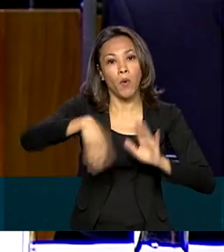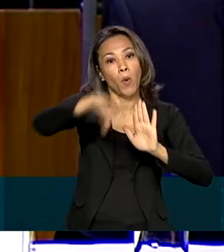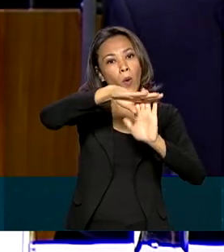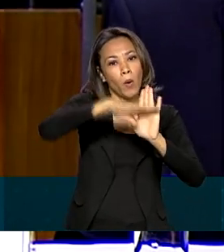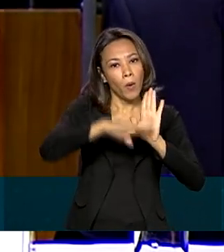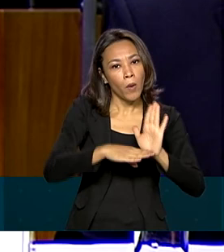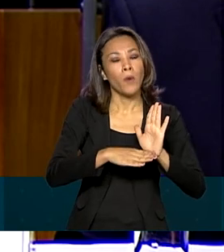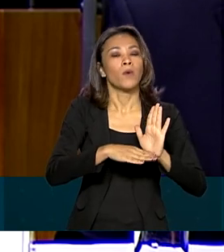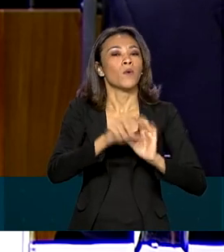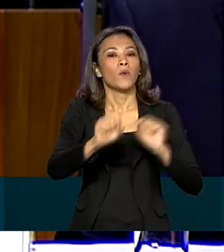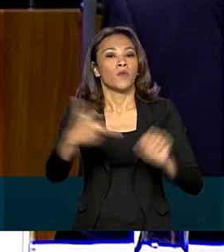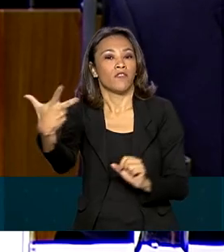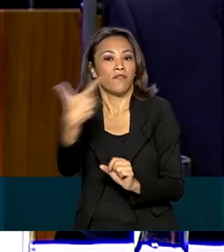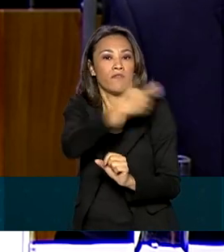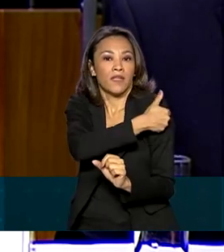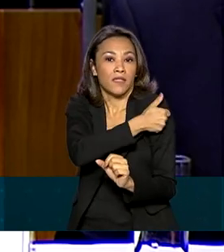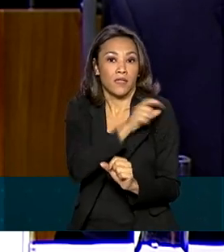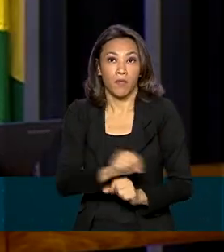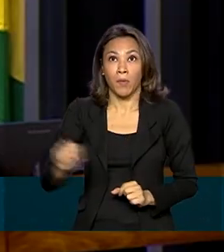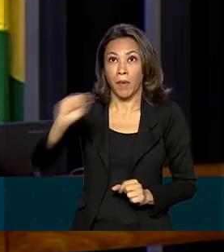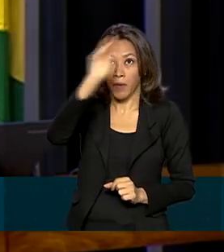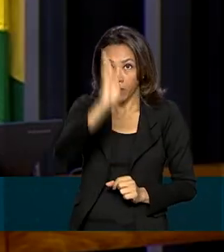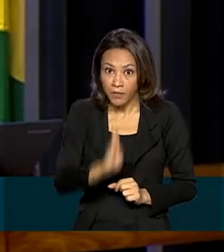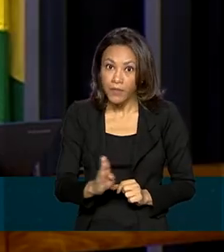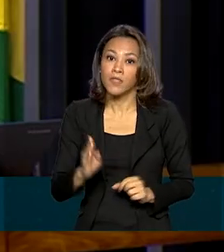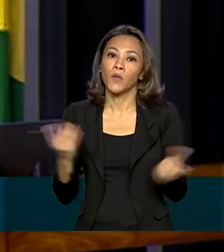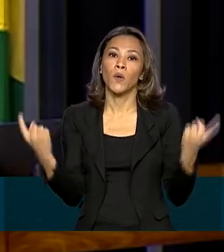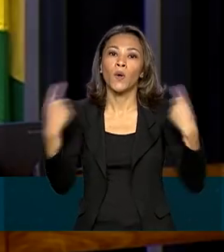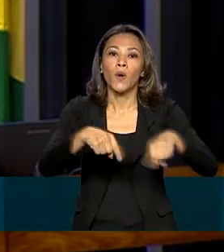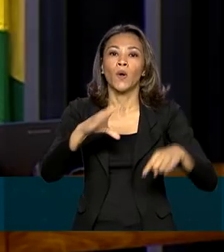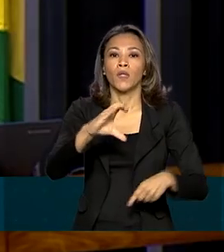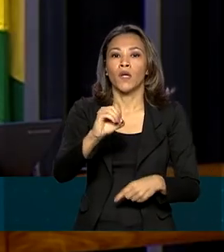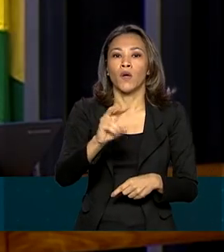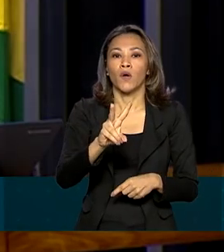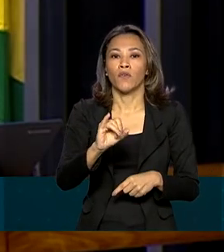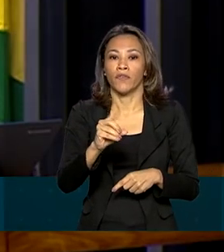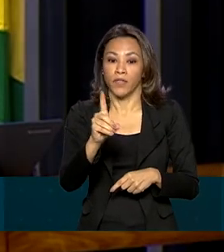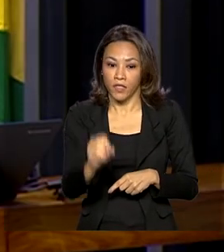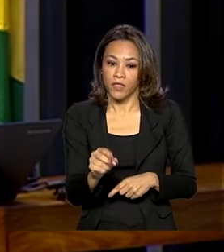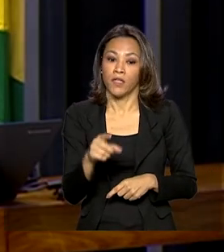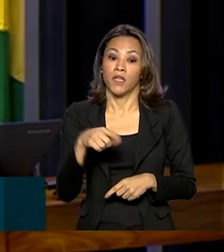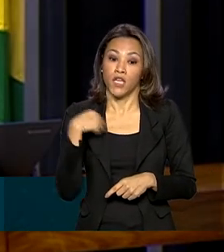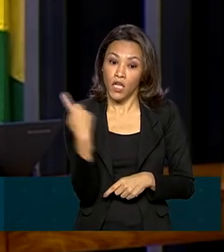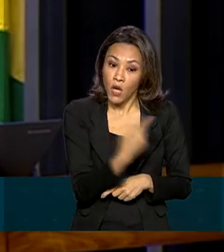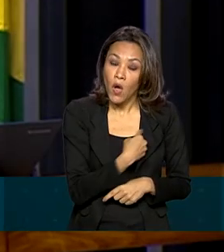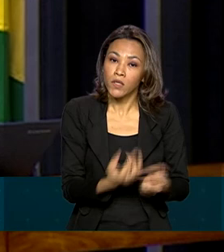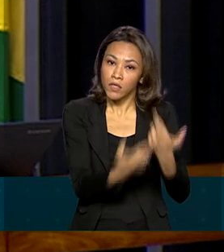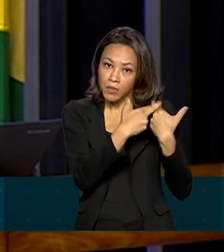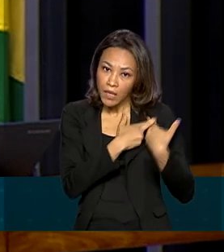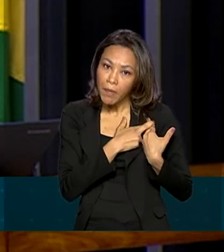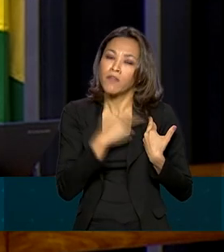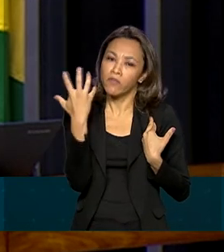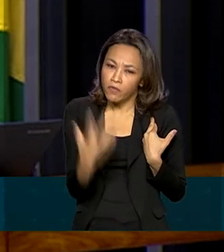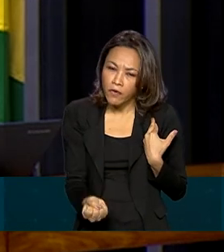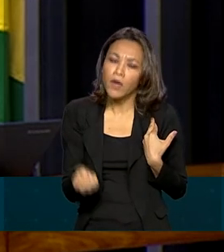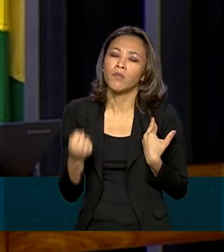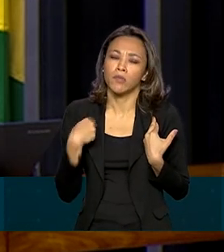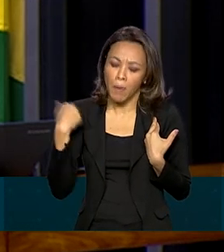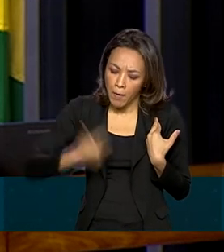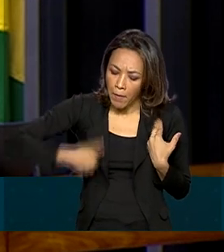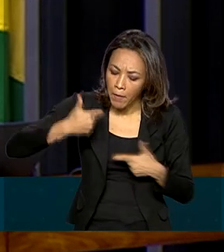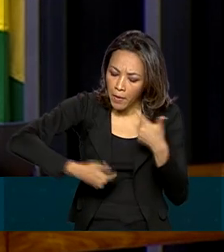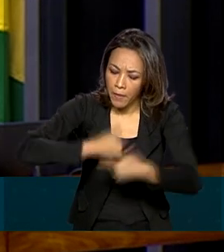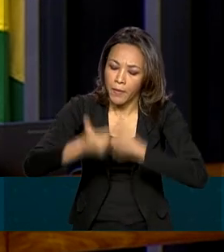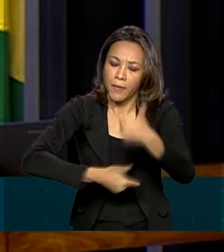da vacinação contra a Covid. De nossa parte, fazer o que estiver ao nosso alcance para